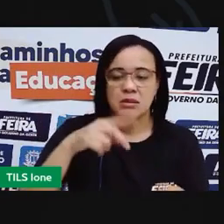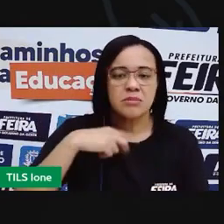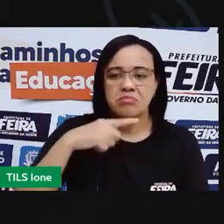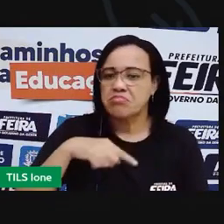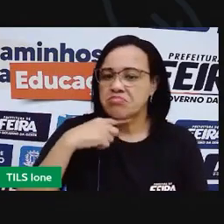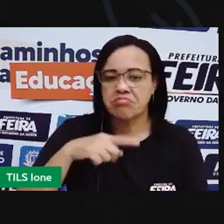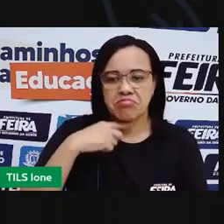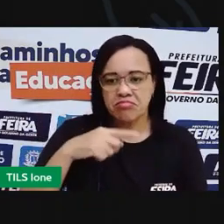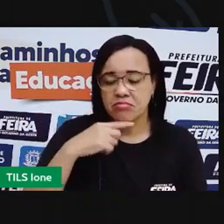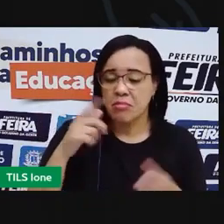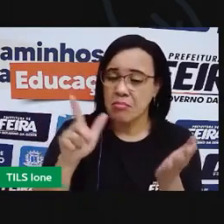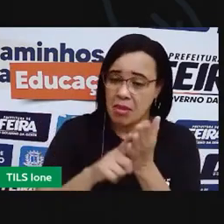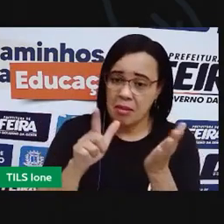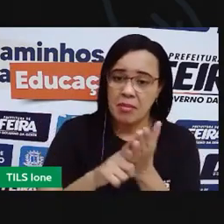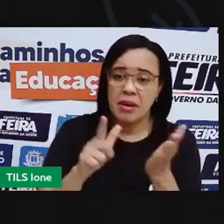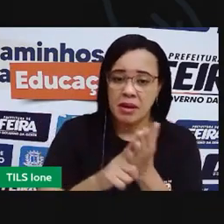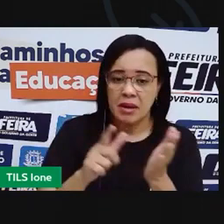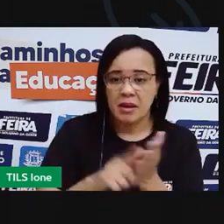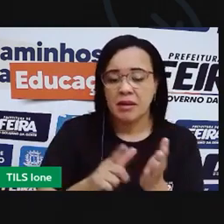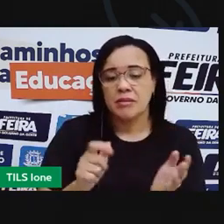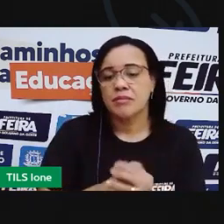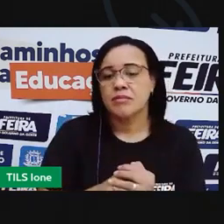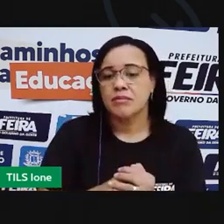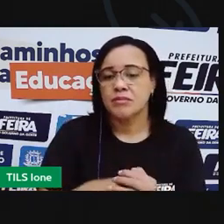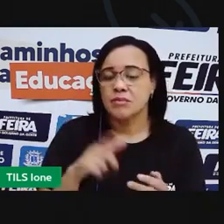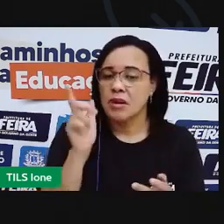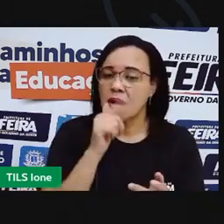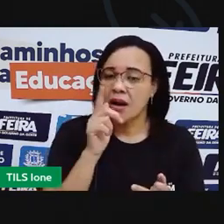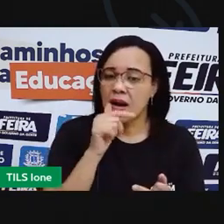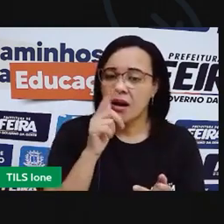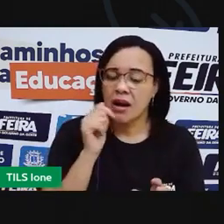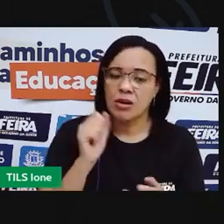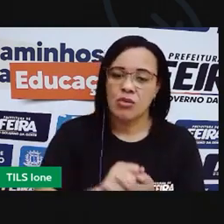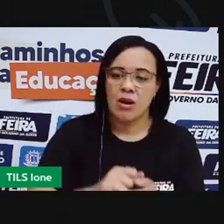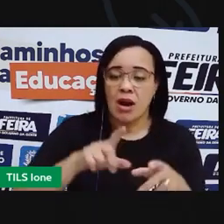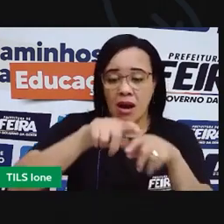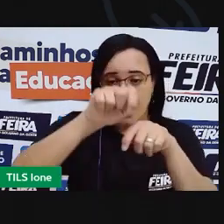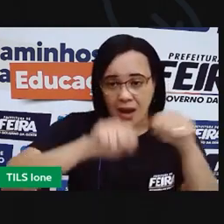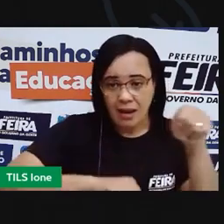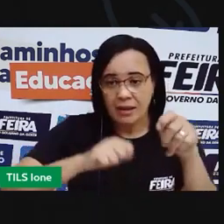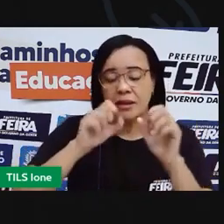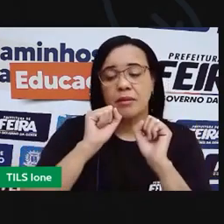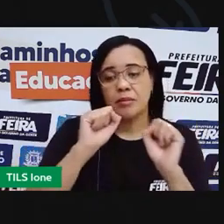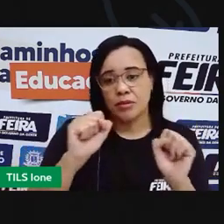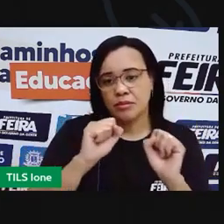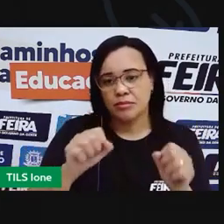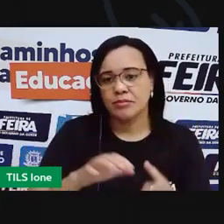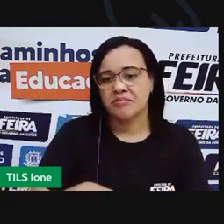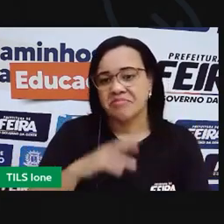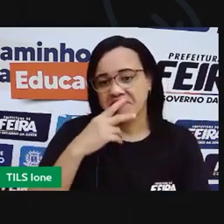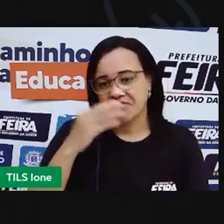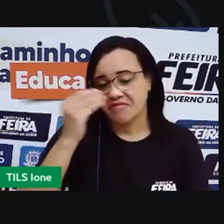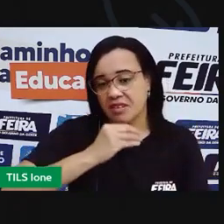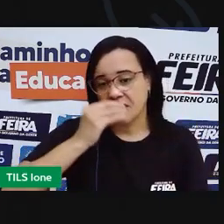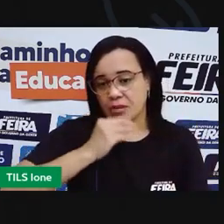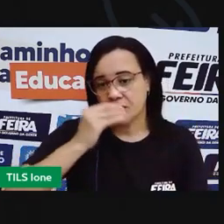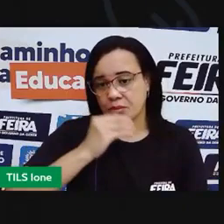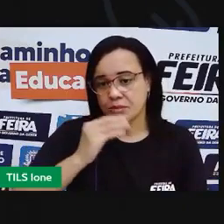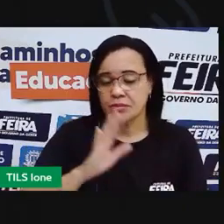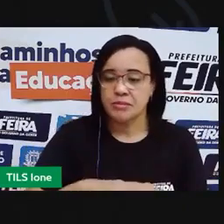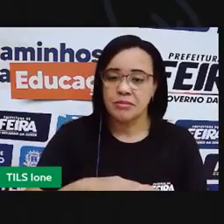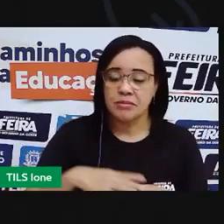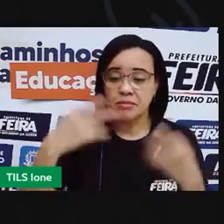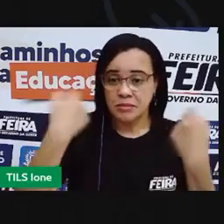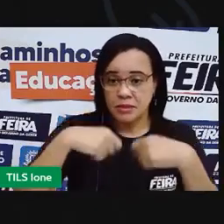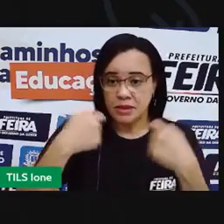no papel que a unidade vai ampliar a isso para fazer